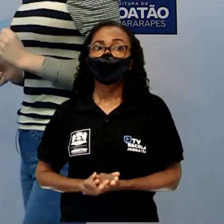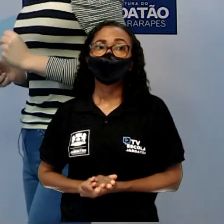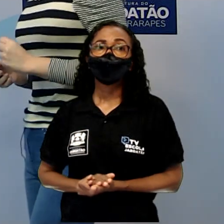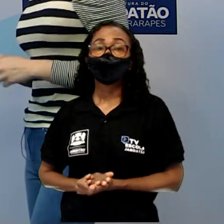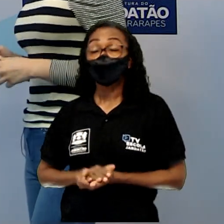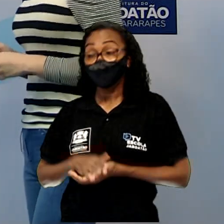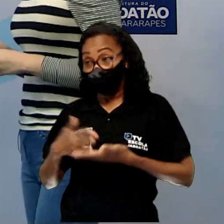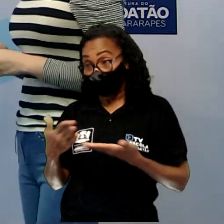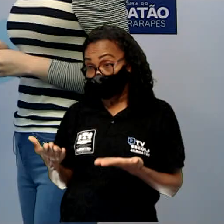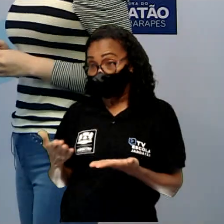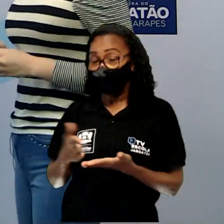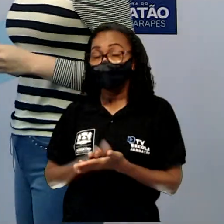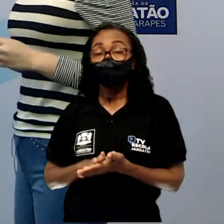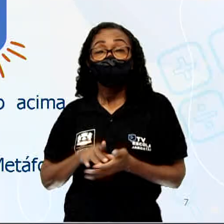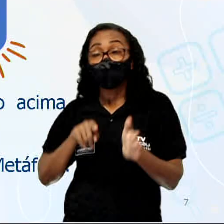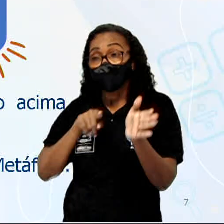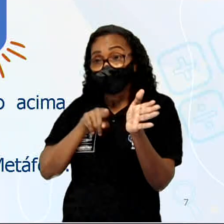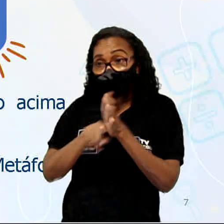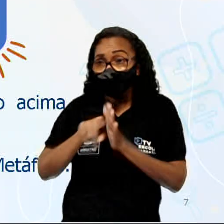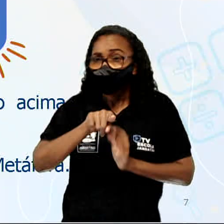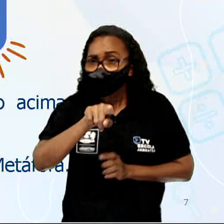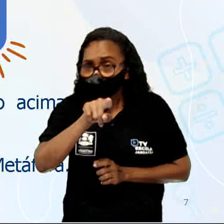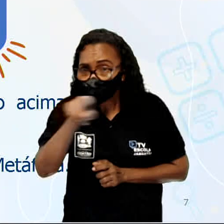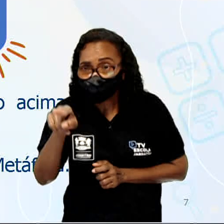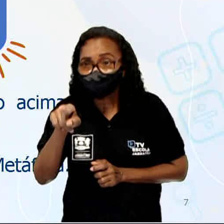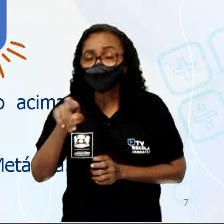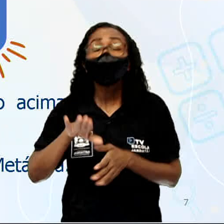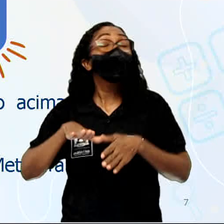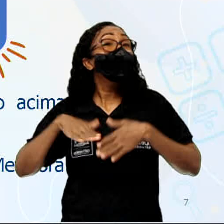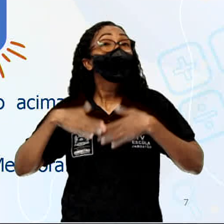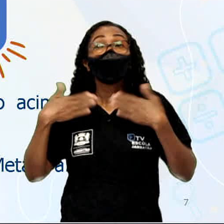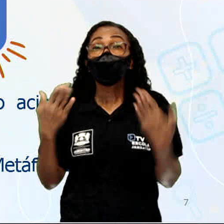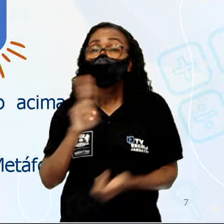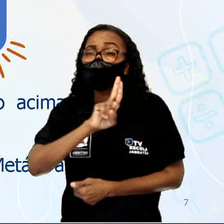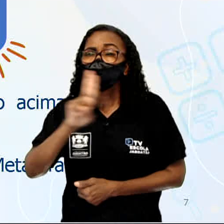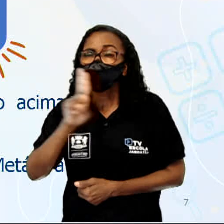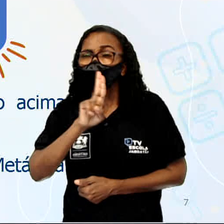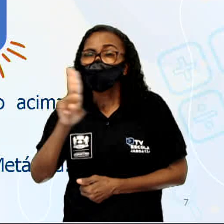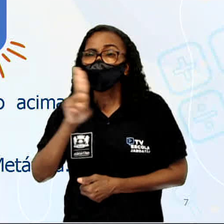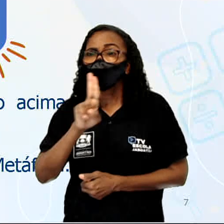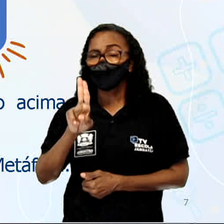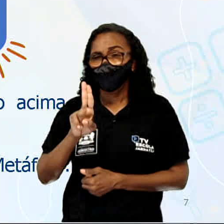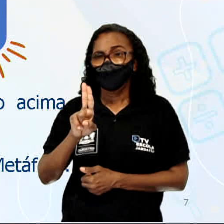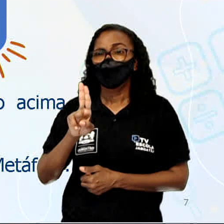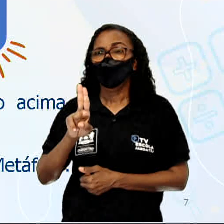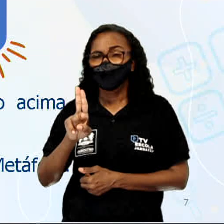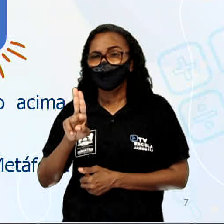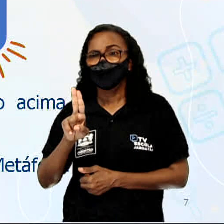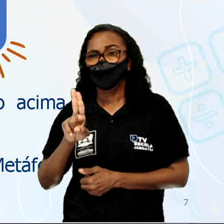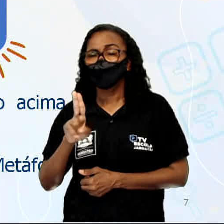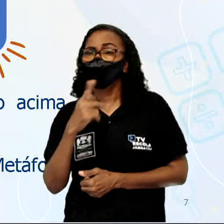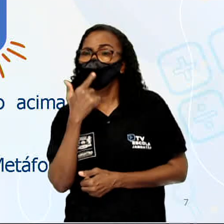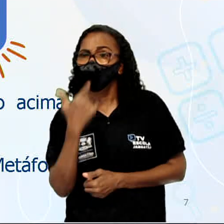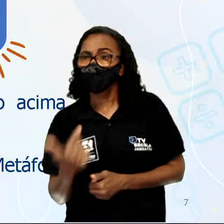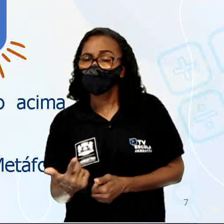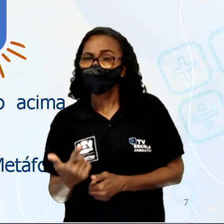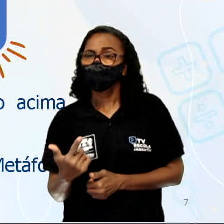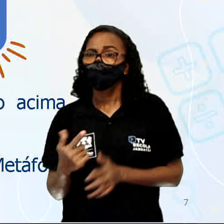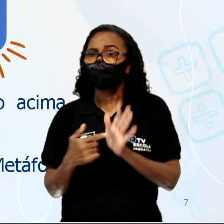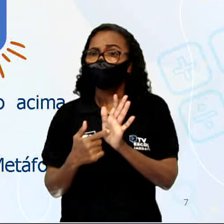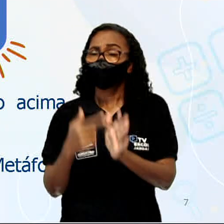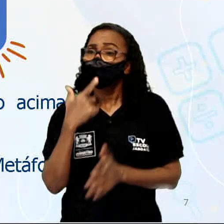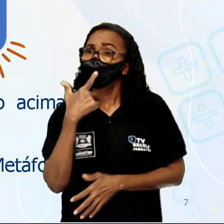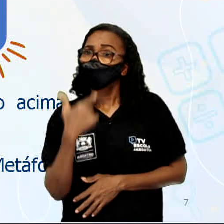Assim, eu pergunto para vocês, qual é o nome da figura de linguagem presente no excerto acima,